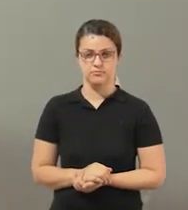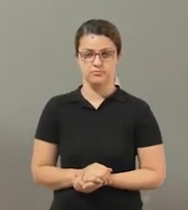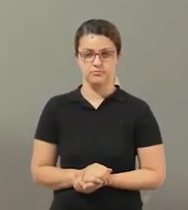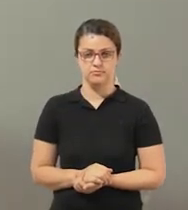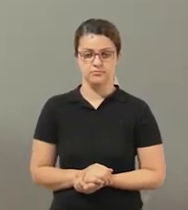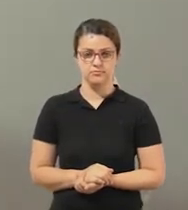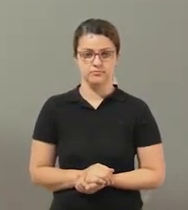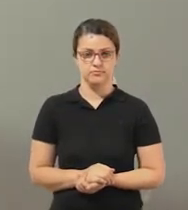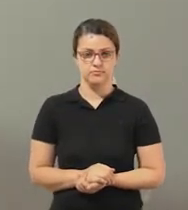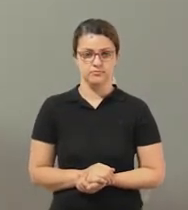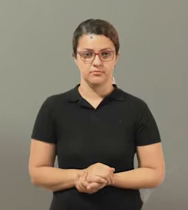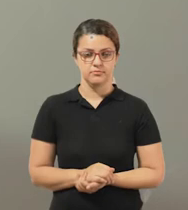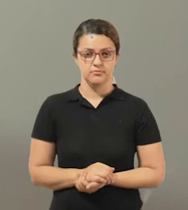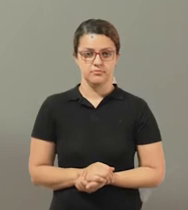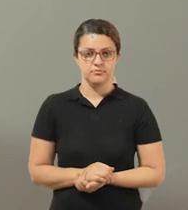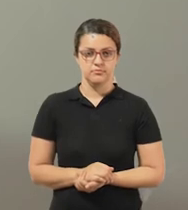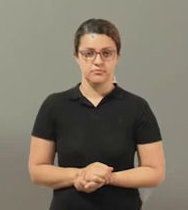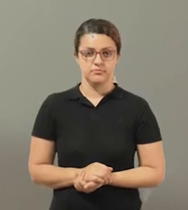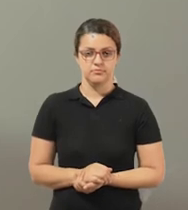Ok?